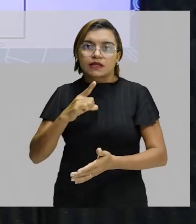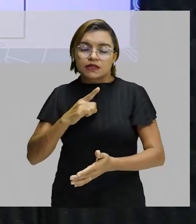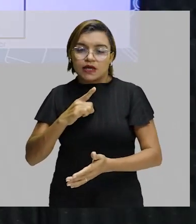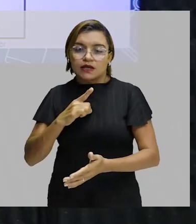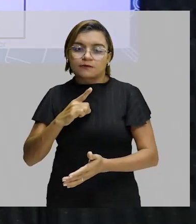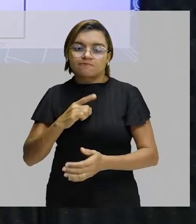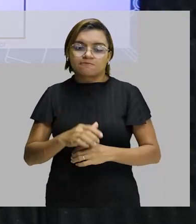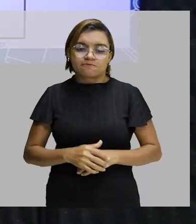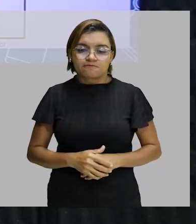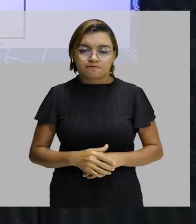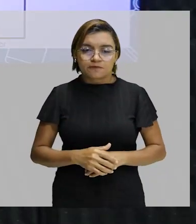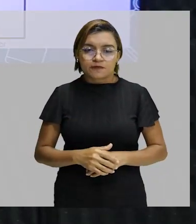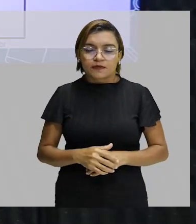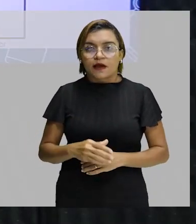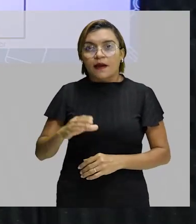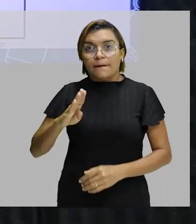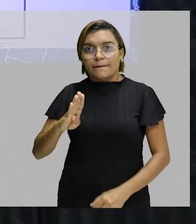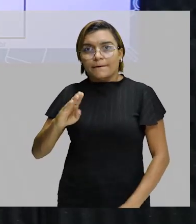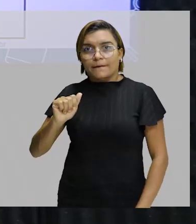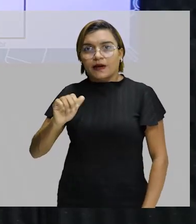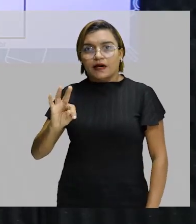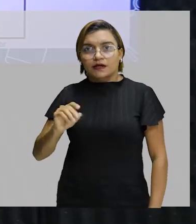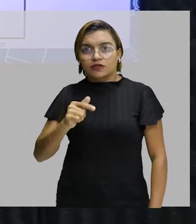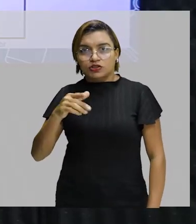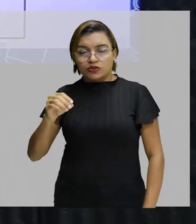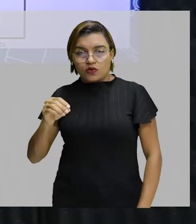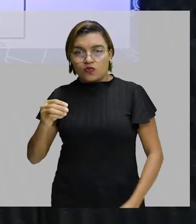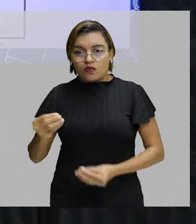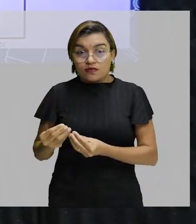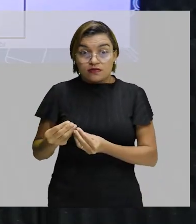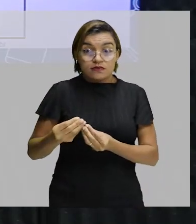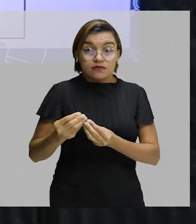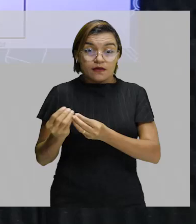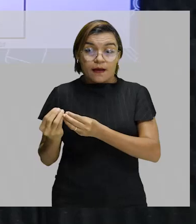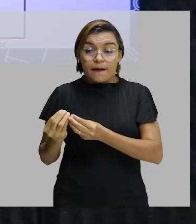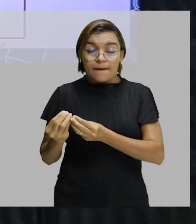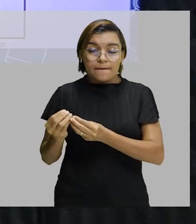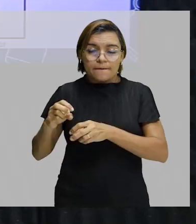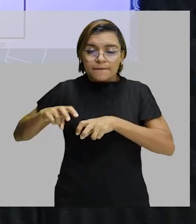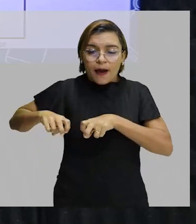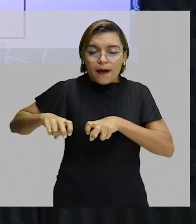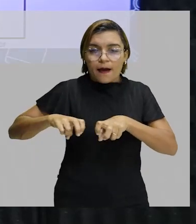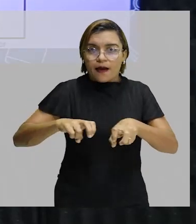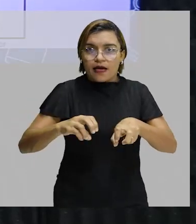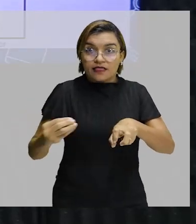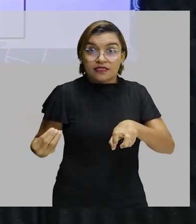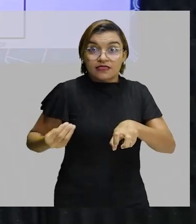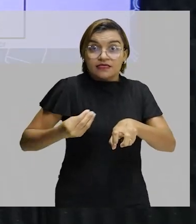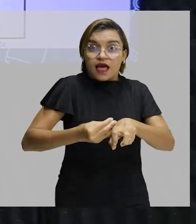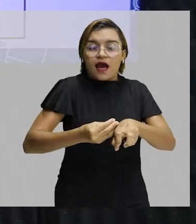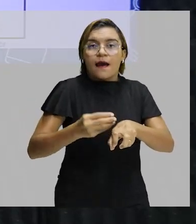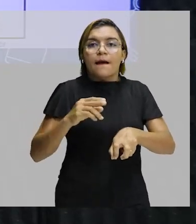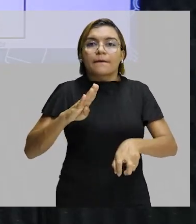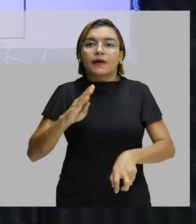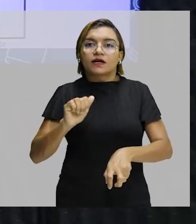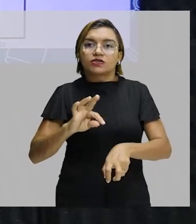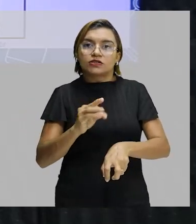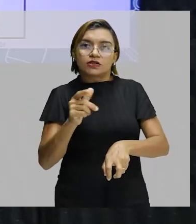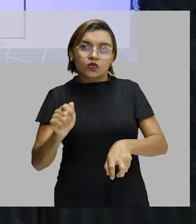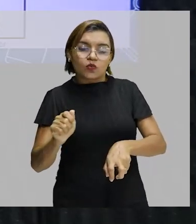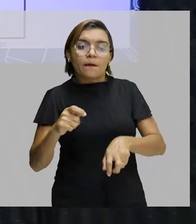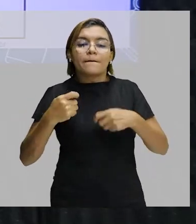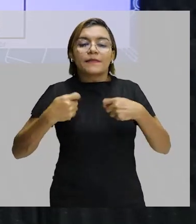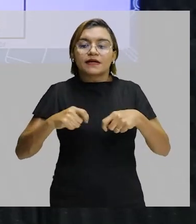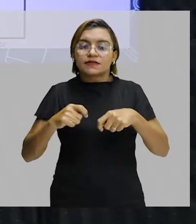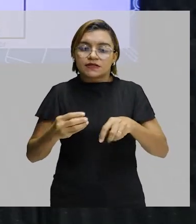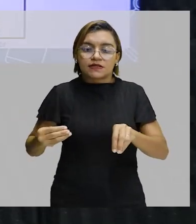que eu vou passar o meu bastão para o meu companheiro de equipe, esse bastão obrigatoriamente tem que